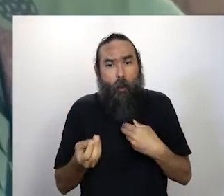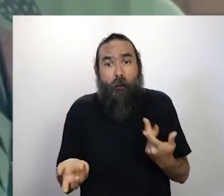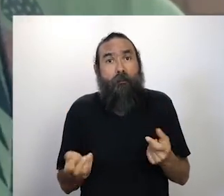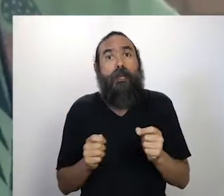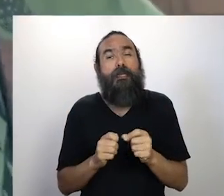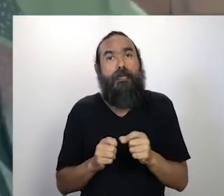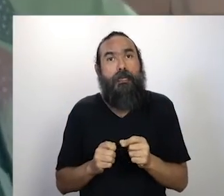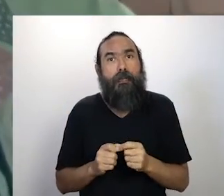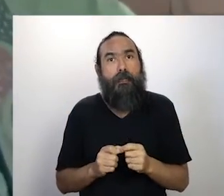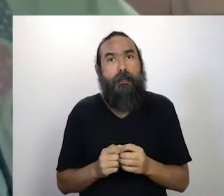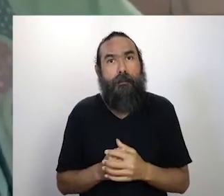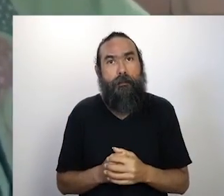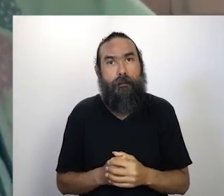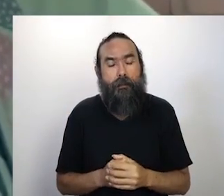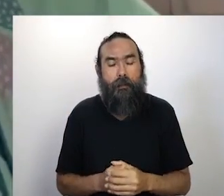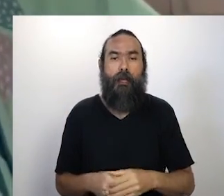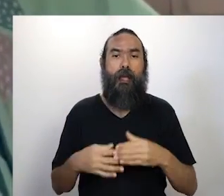vai fazer?